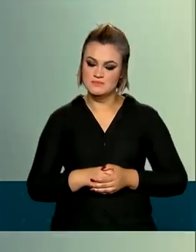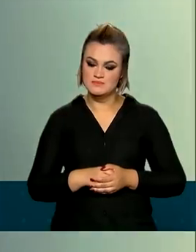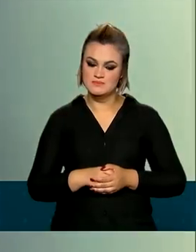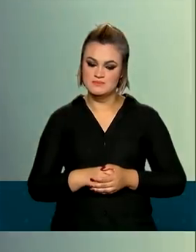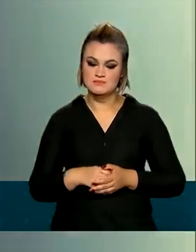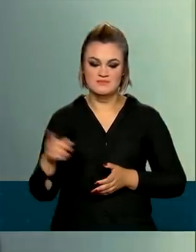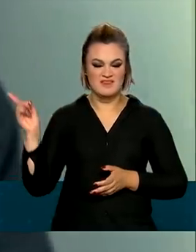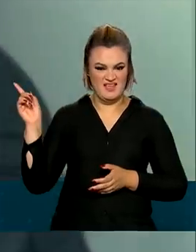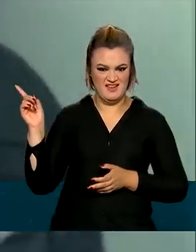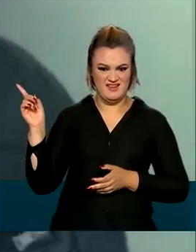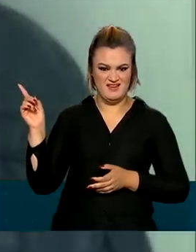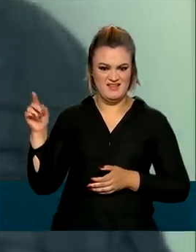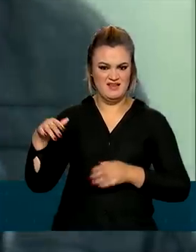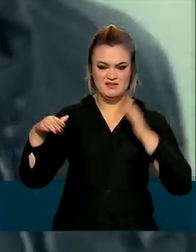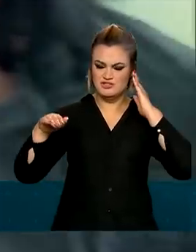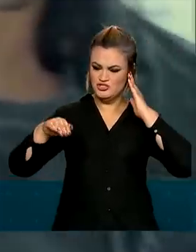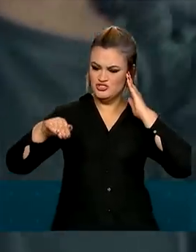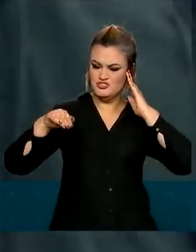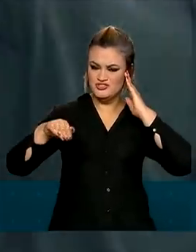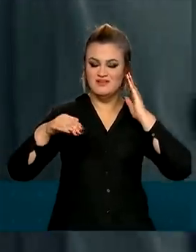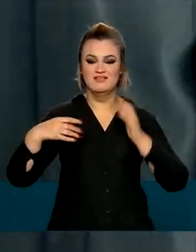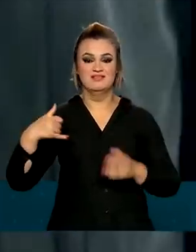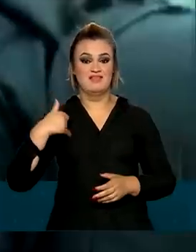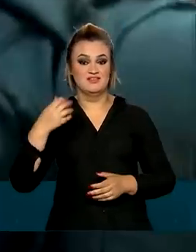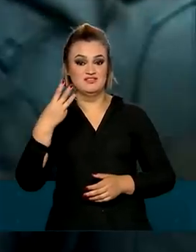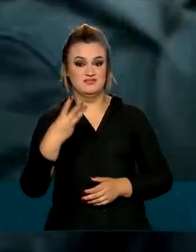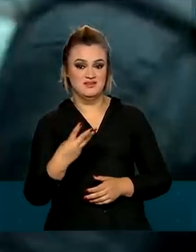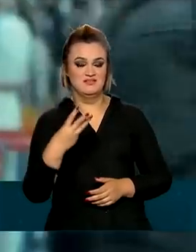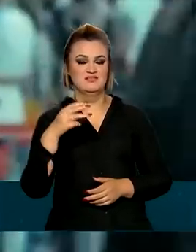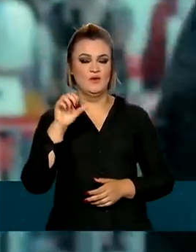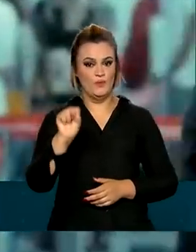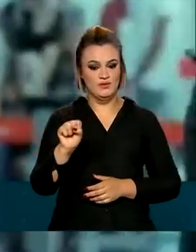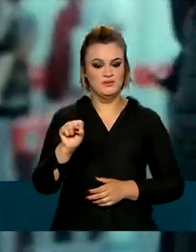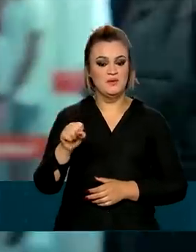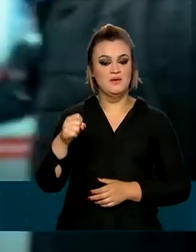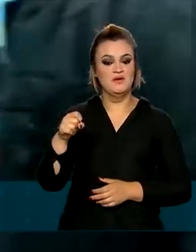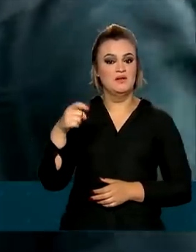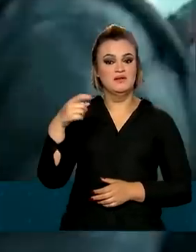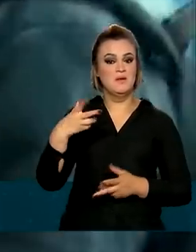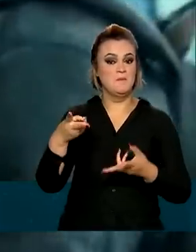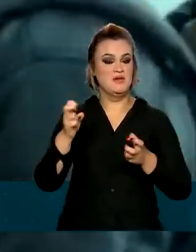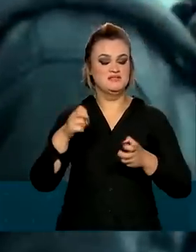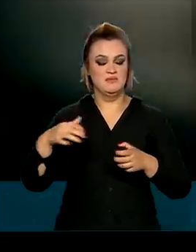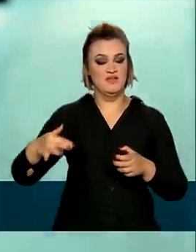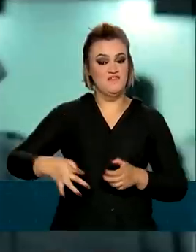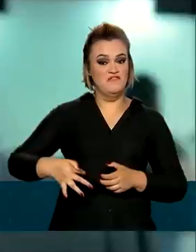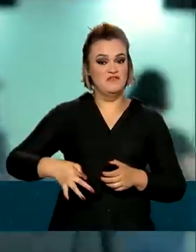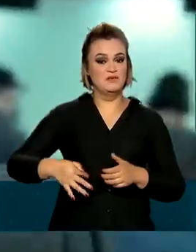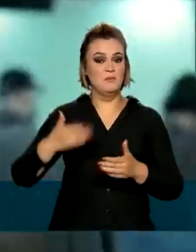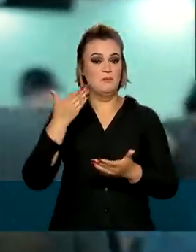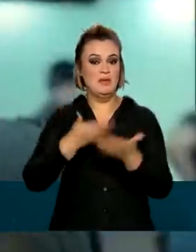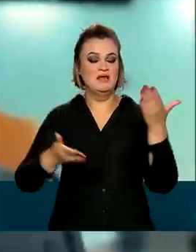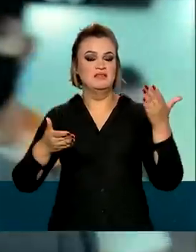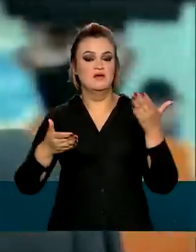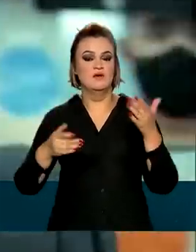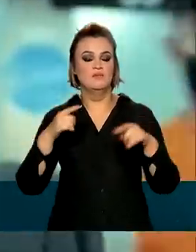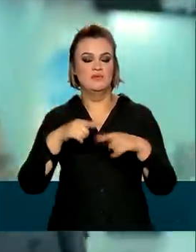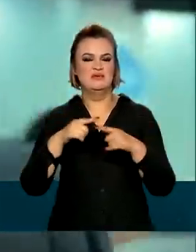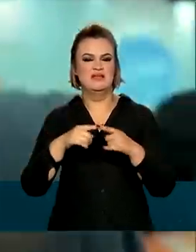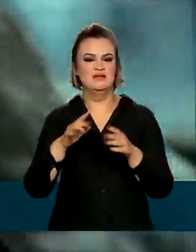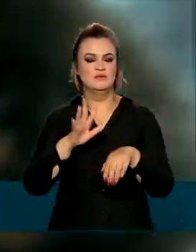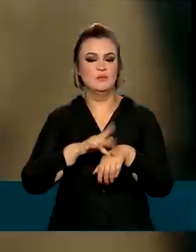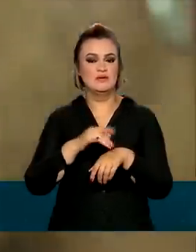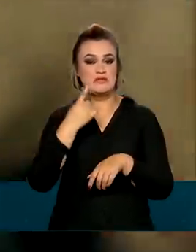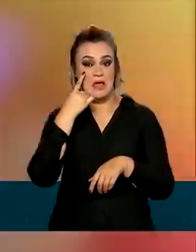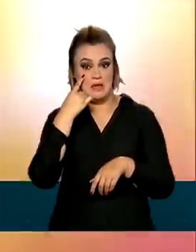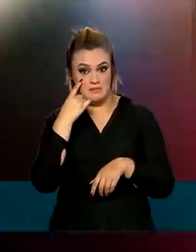Quem vê esse DJ de 38 anos não imagina que ele perdeu o fígado em um ataque fulminante de hepatite.